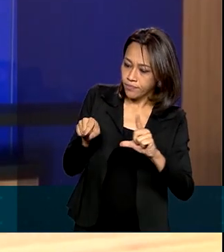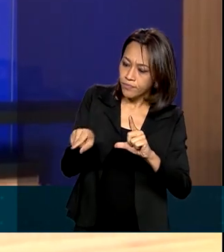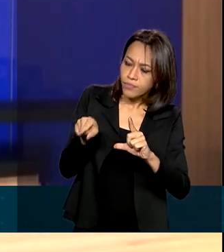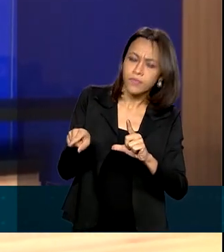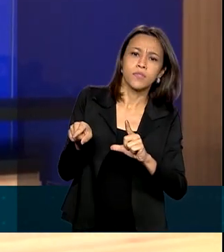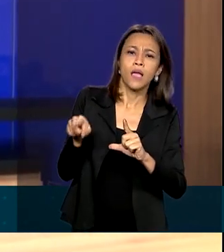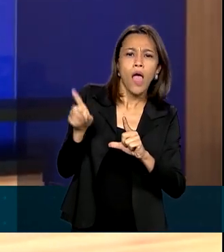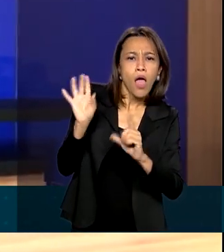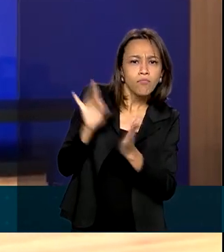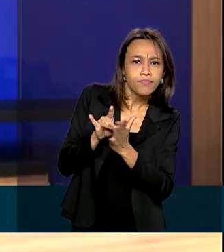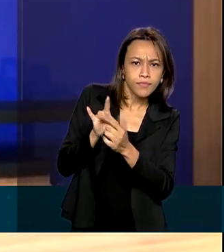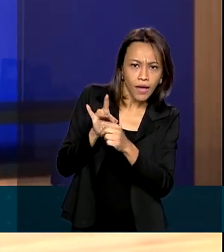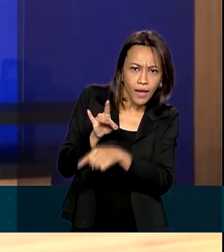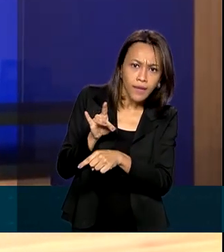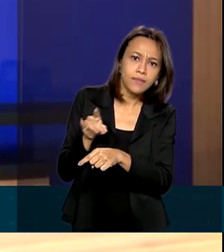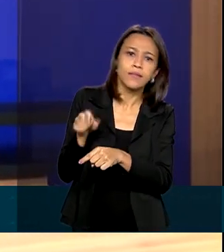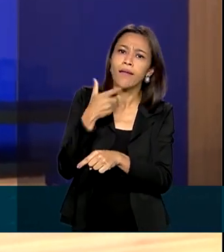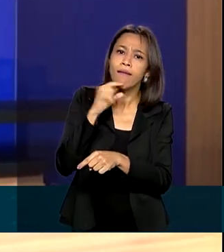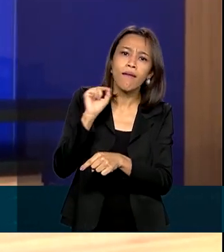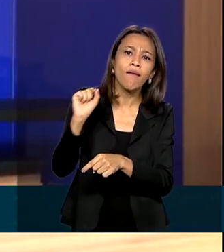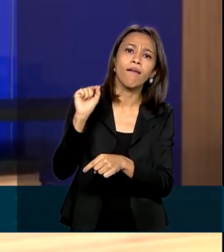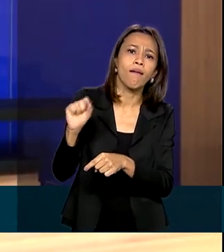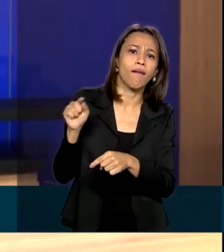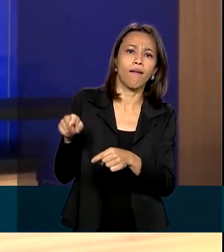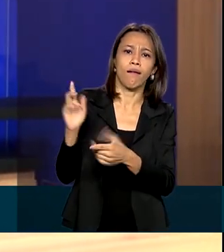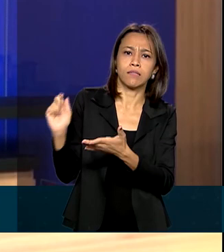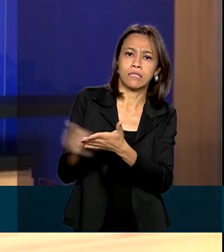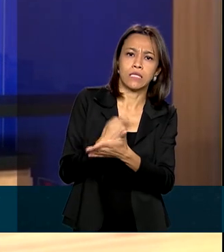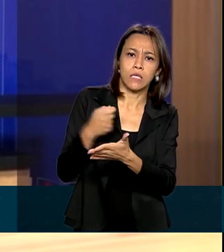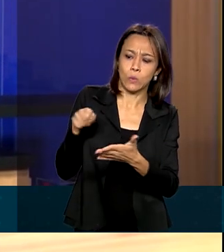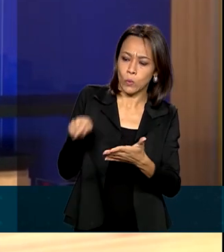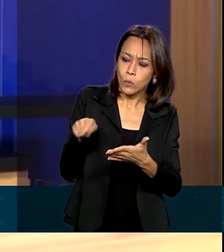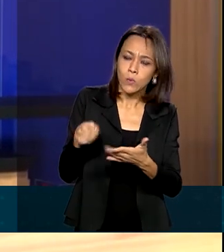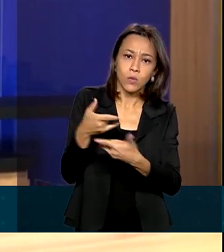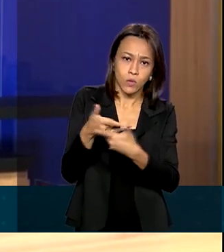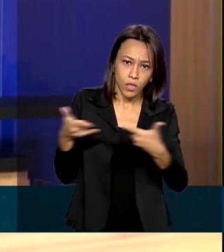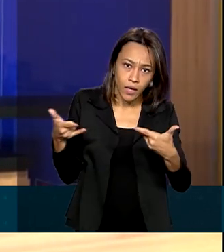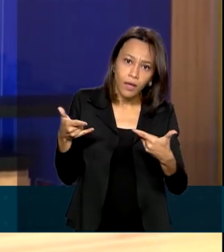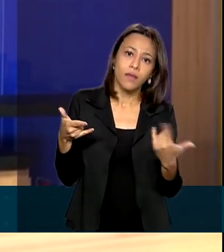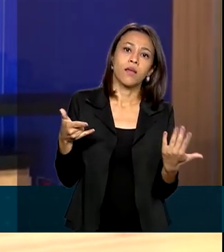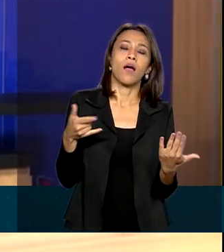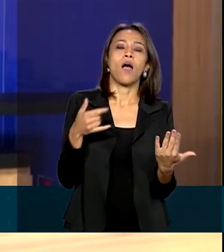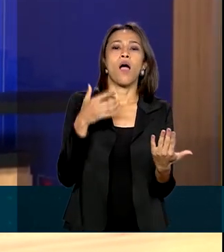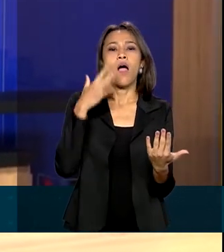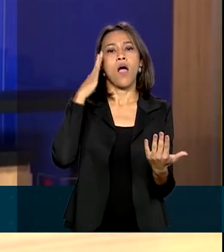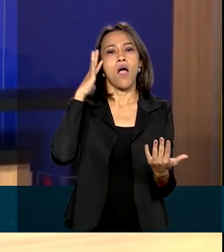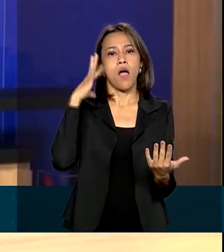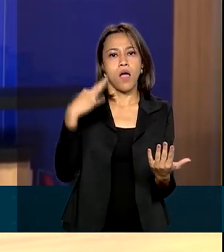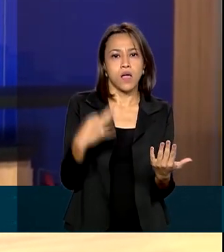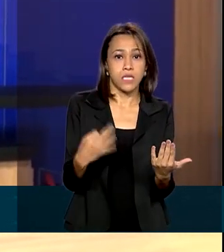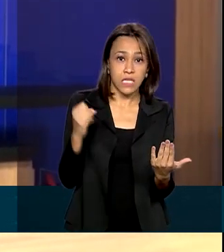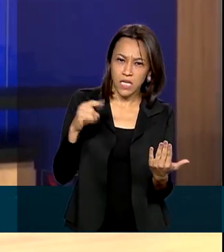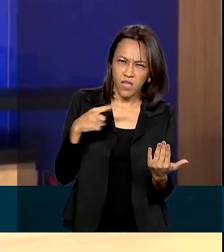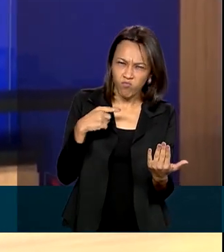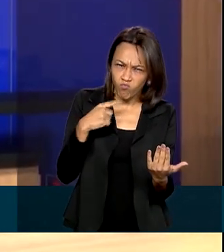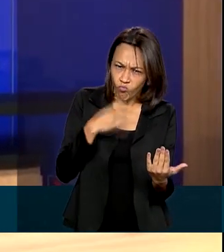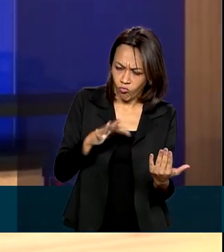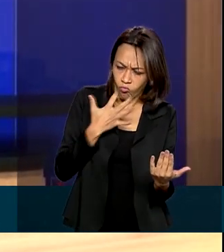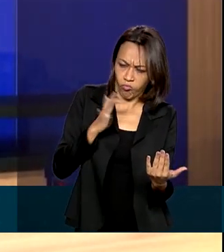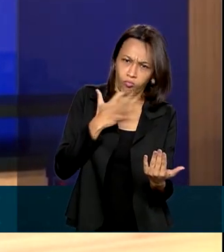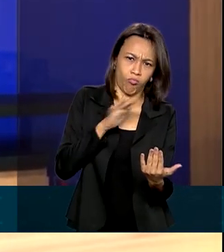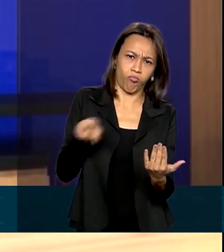o destinatário do cheque, a assinatura dele. E se mesmo assim ele não reconhece esse